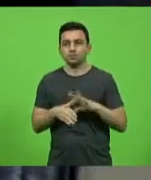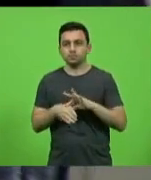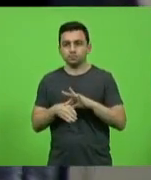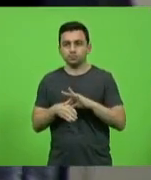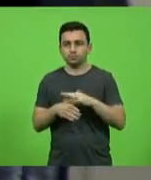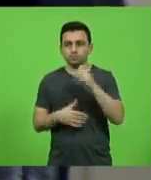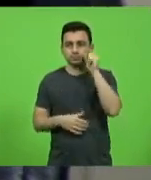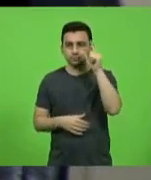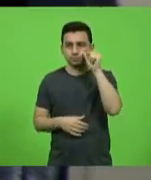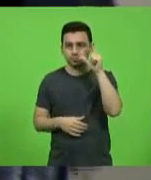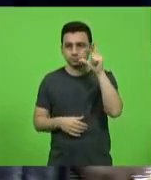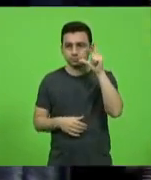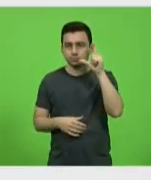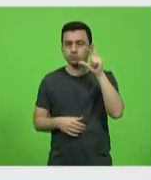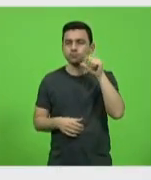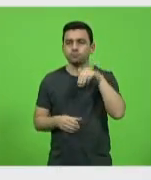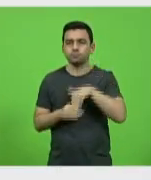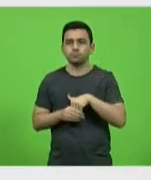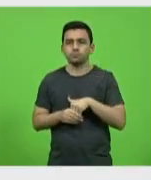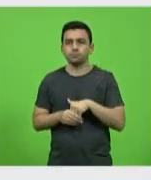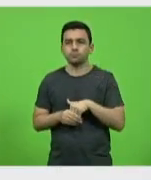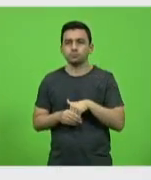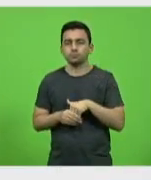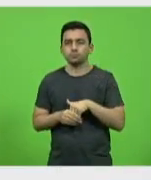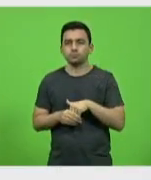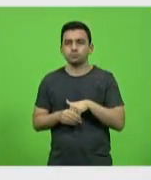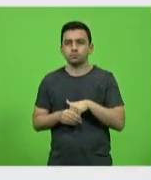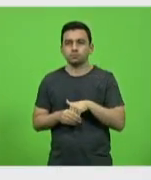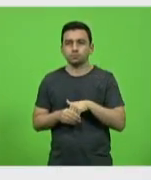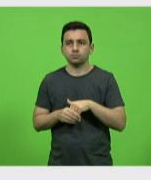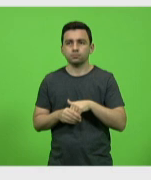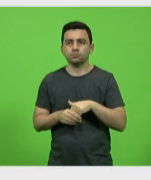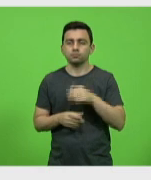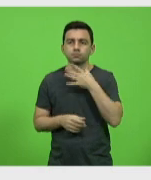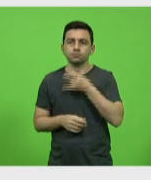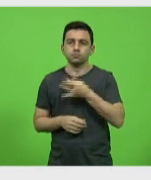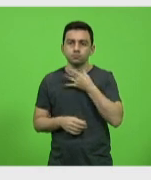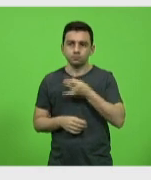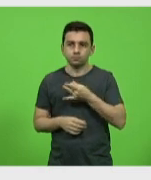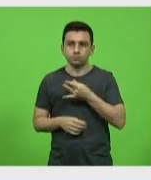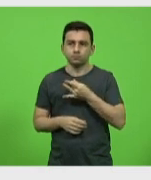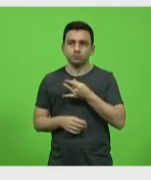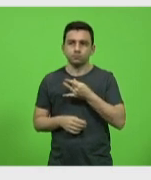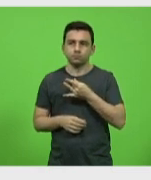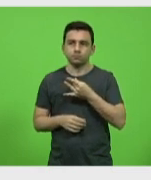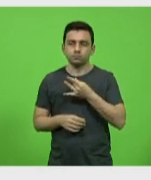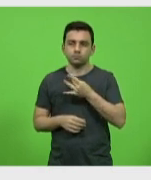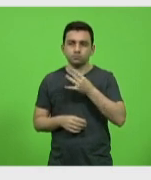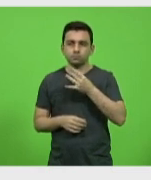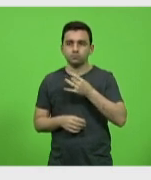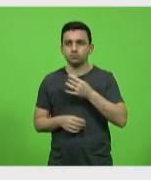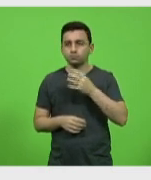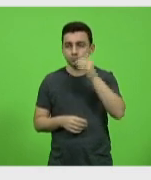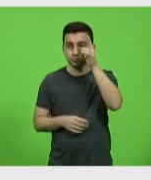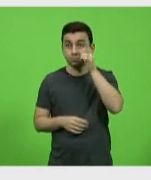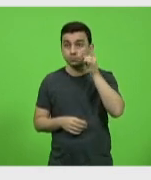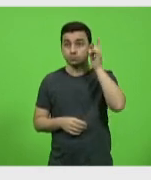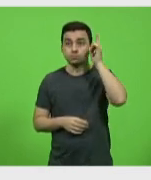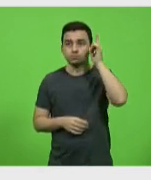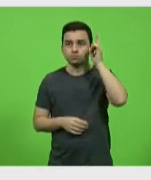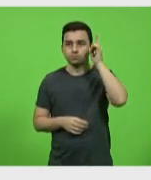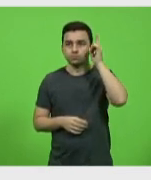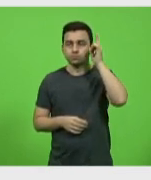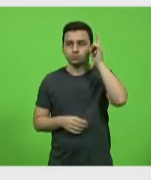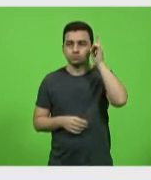César Valduga, vota no deputado Valdir Cobalquini, no deputado Laércio Schuster, no deputado